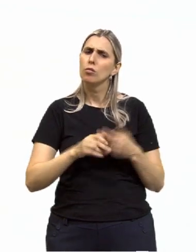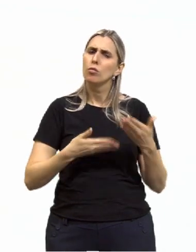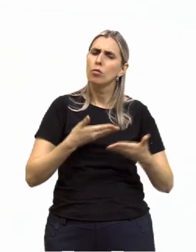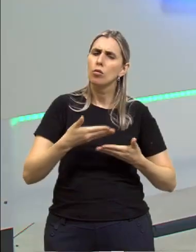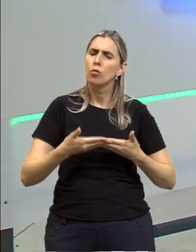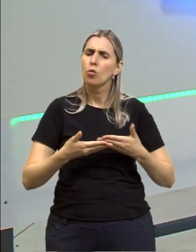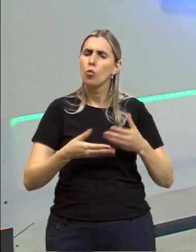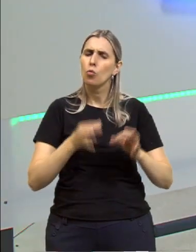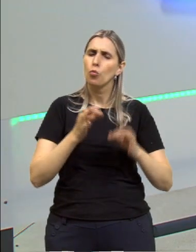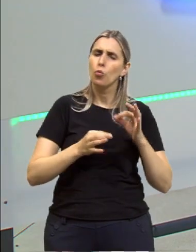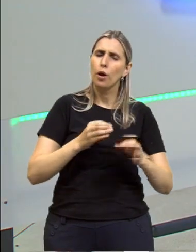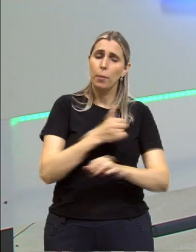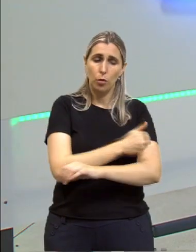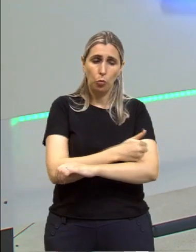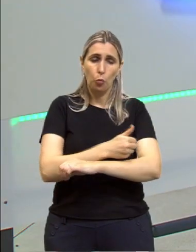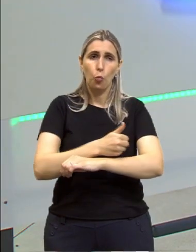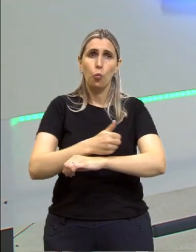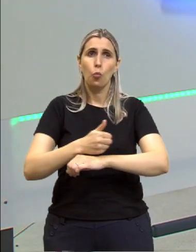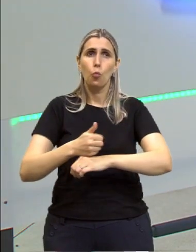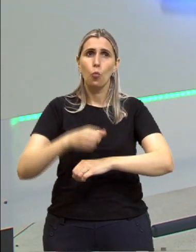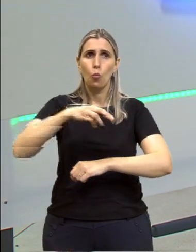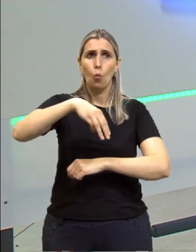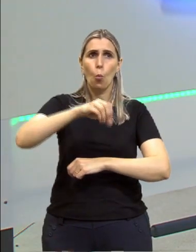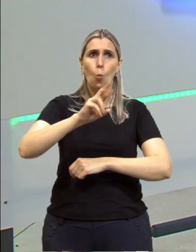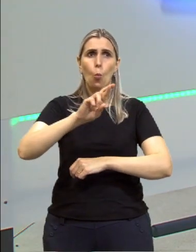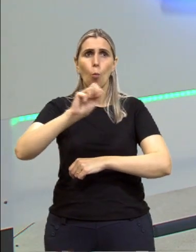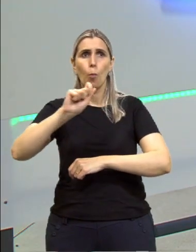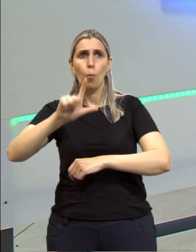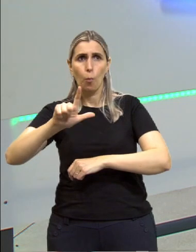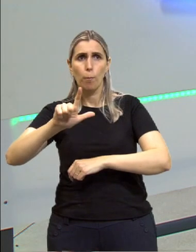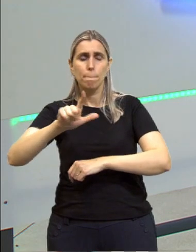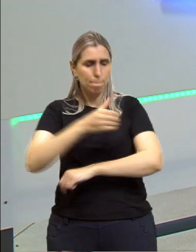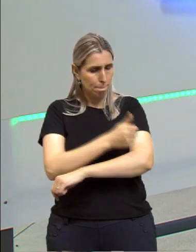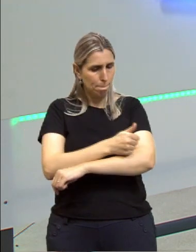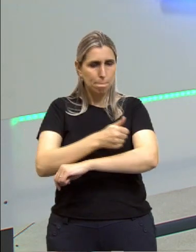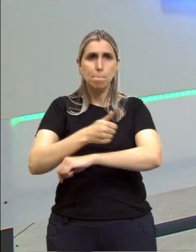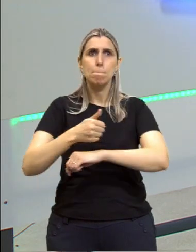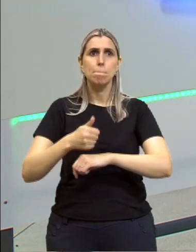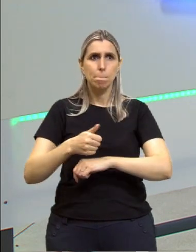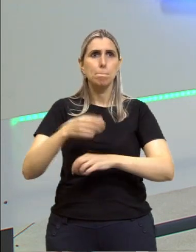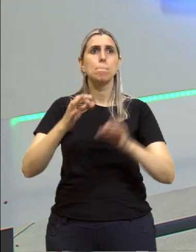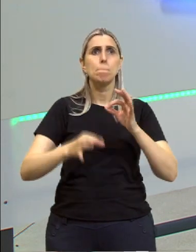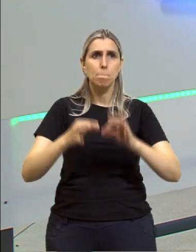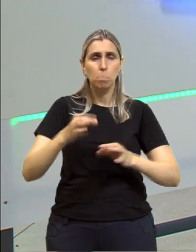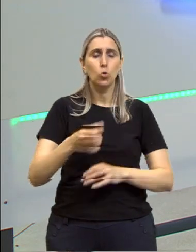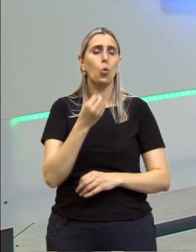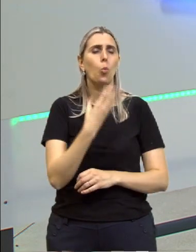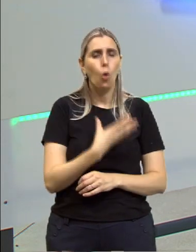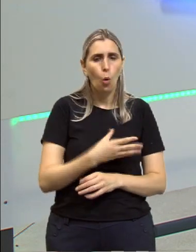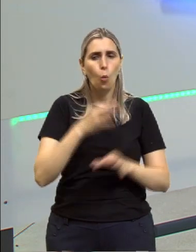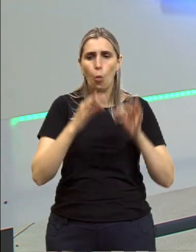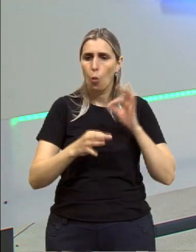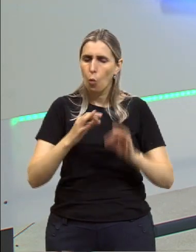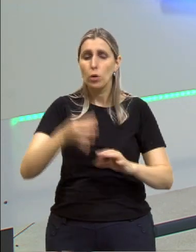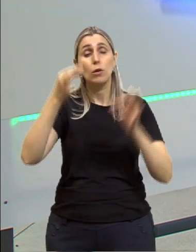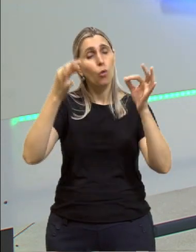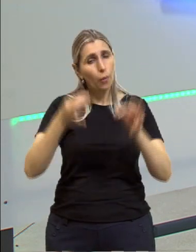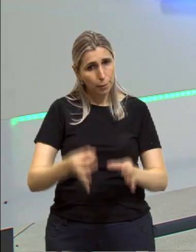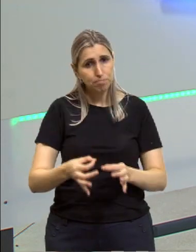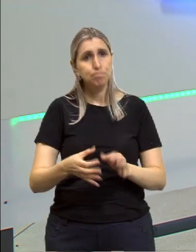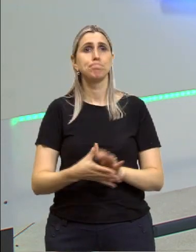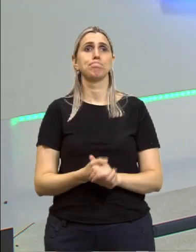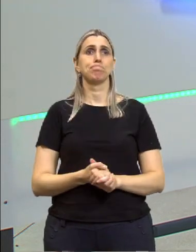Um julgamento moral, dirá a filosofia. Sim, um julgamento moral. Se isso é bom, se isso é justo, se é correto.